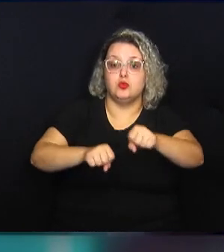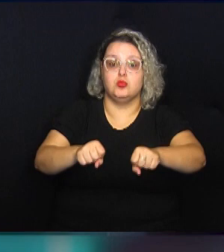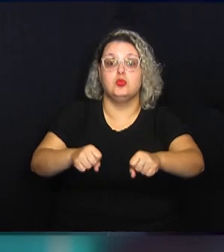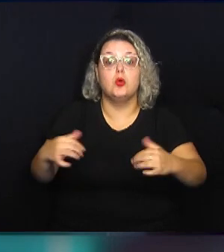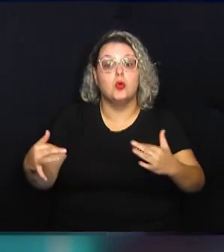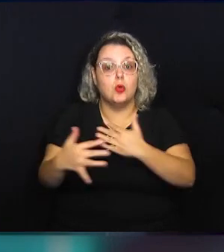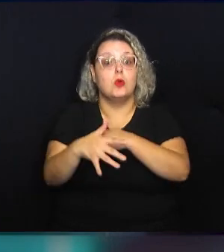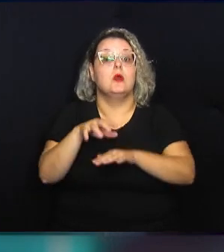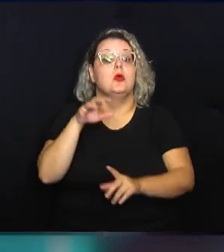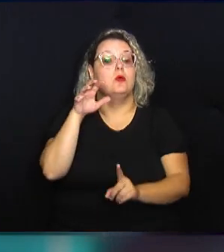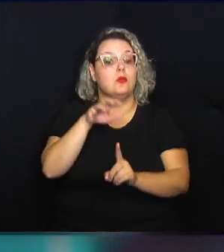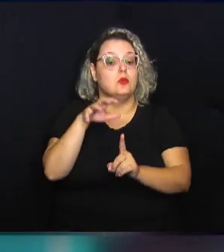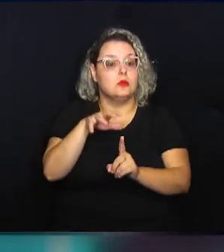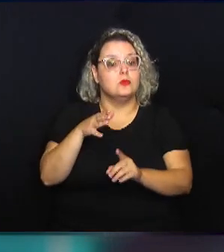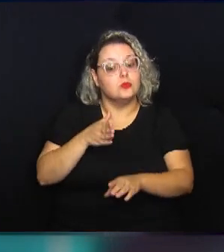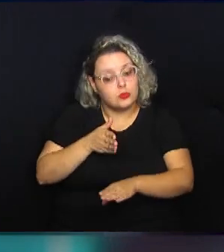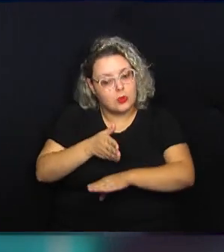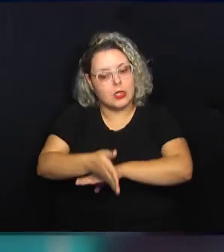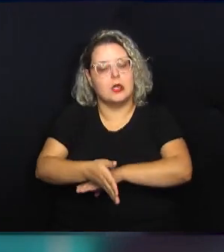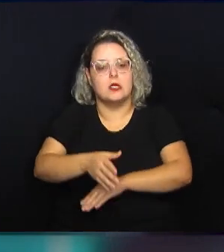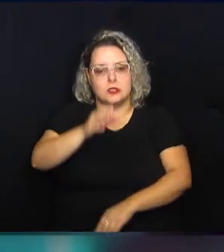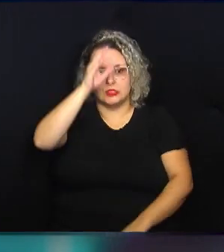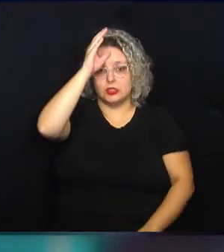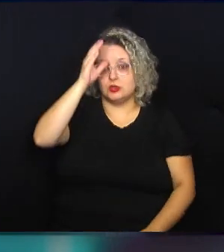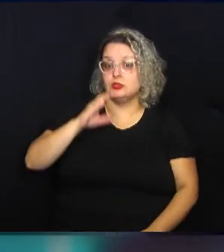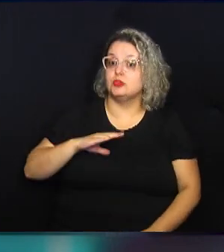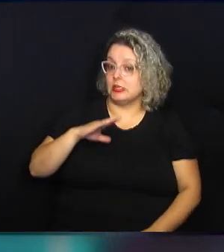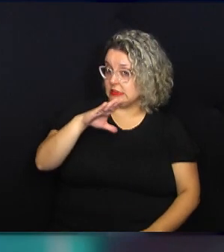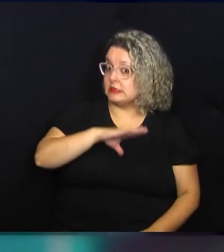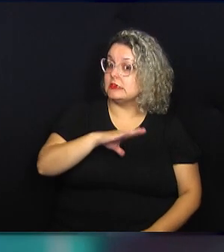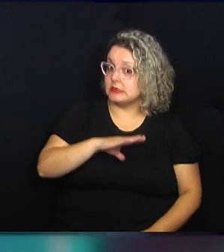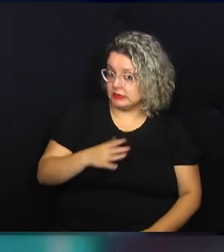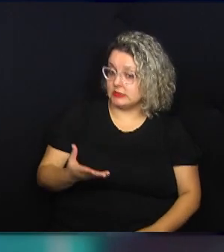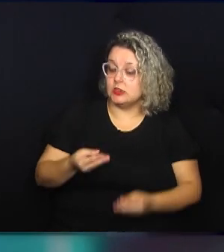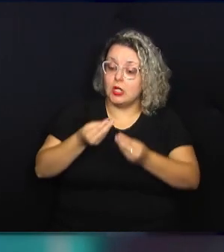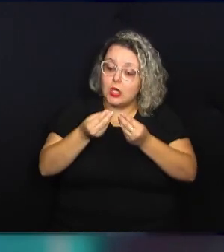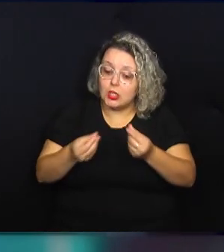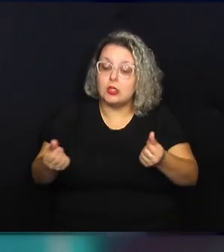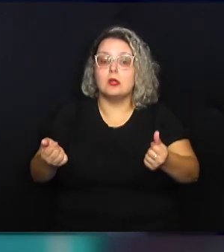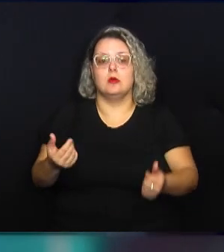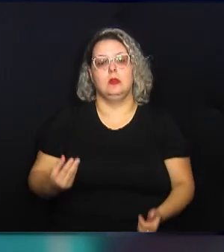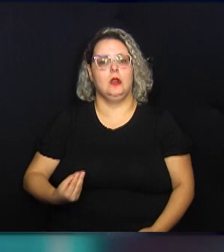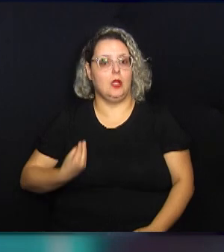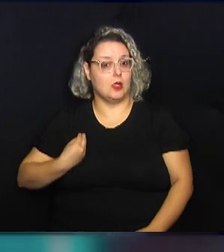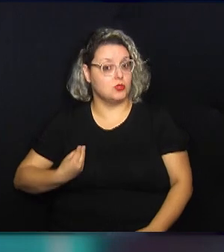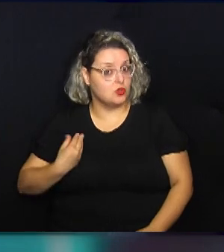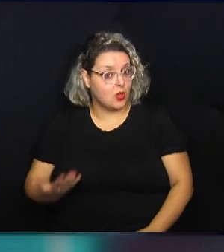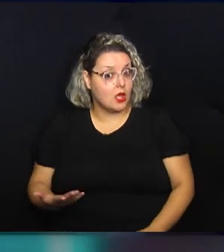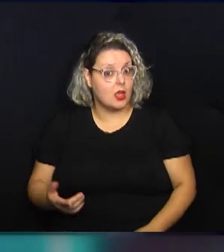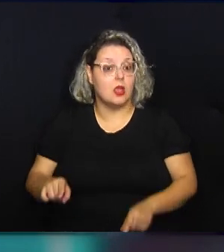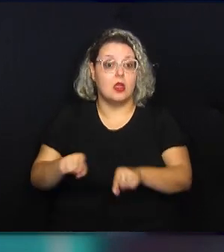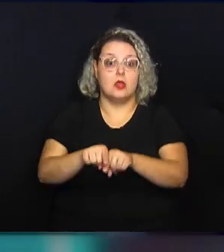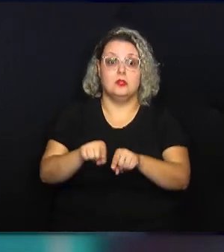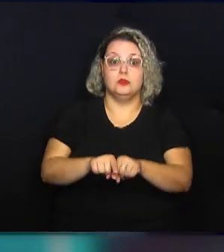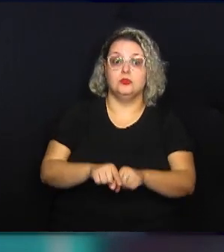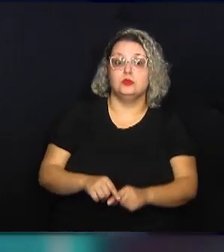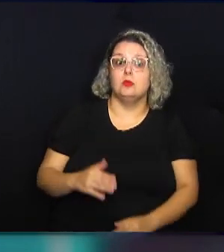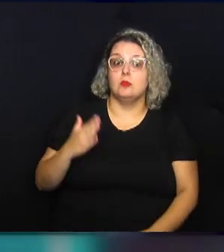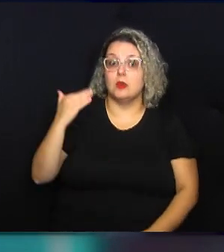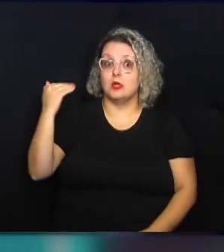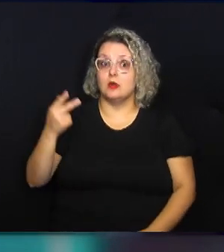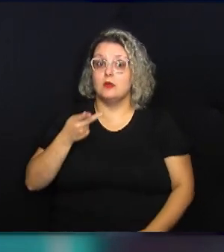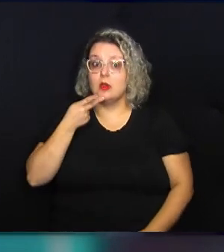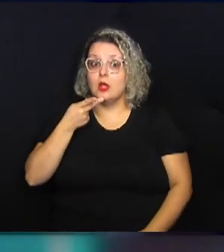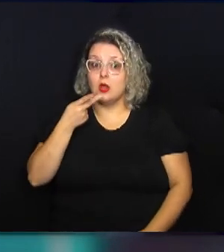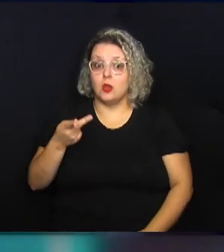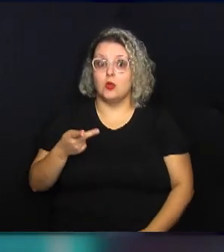mobilidade urbana influencia no acesso dos cidadãos às cidades e na qualidade de vida. Ela ainda